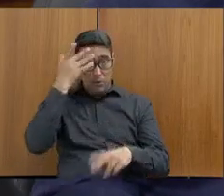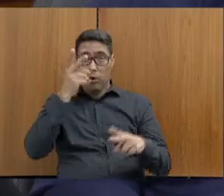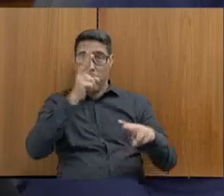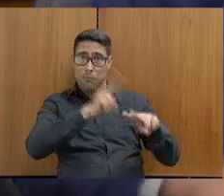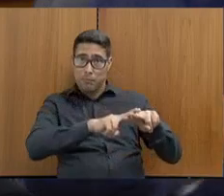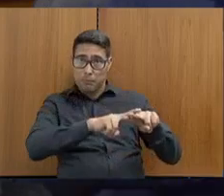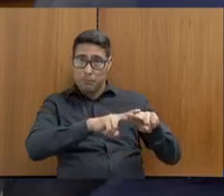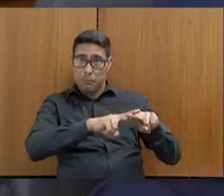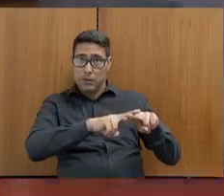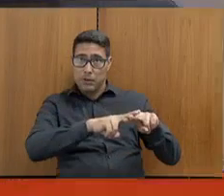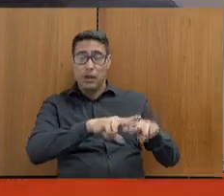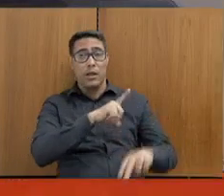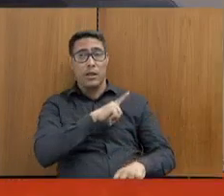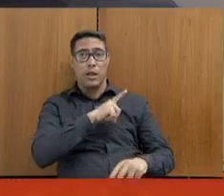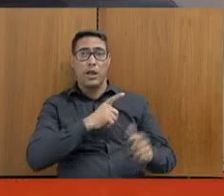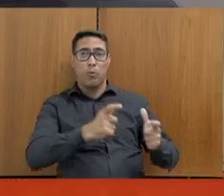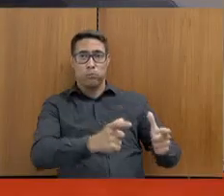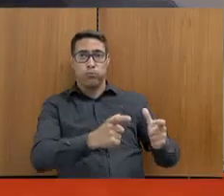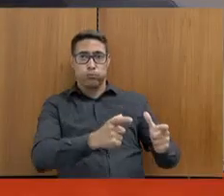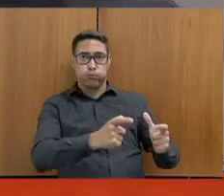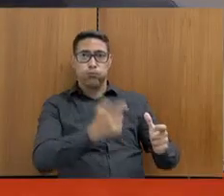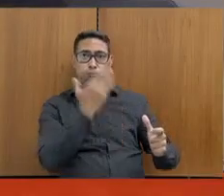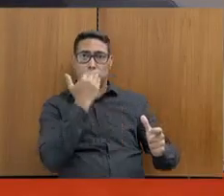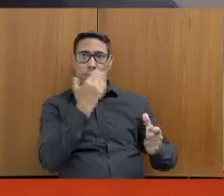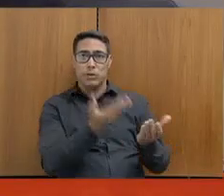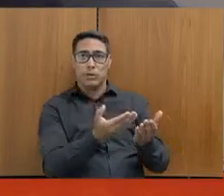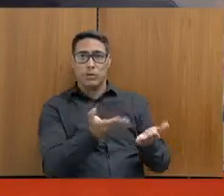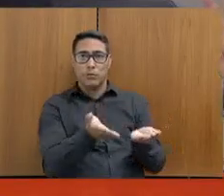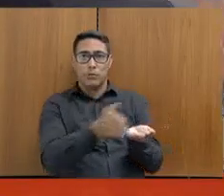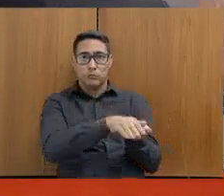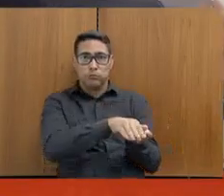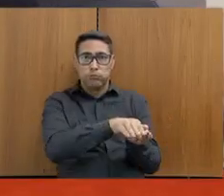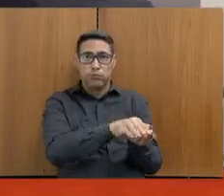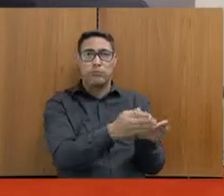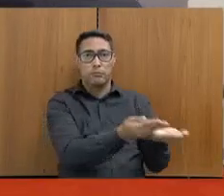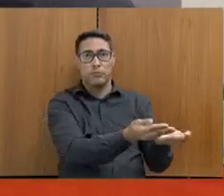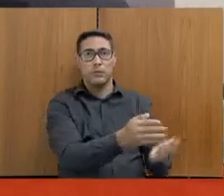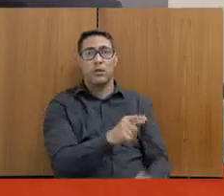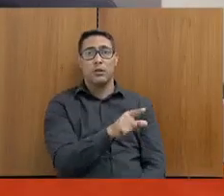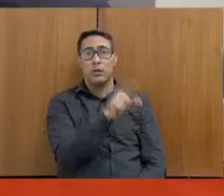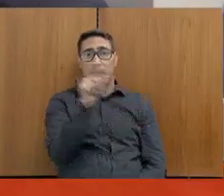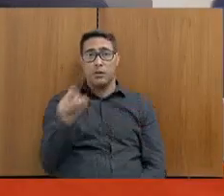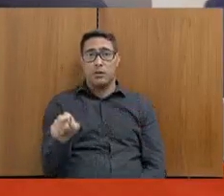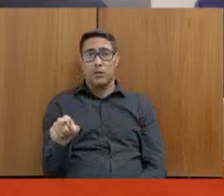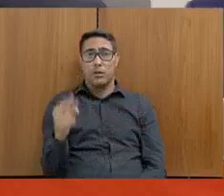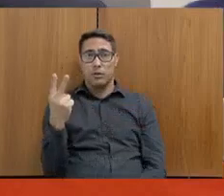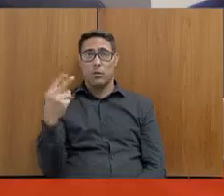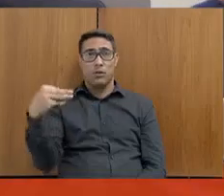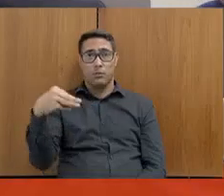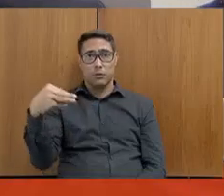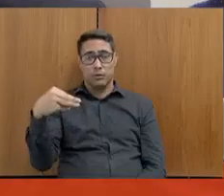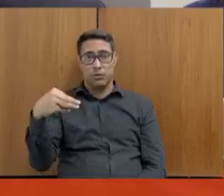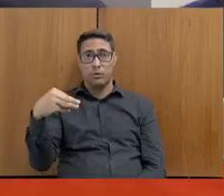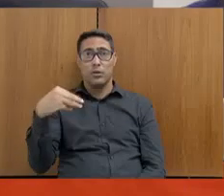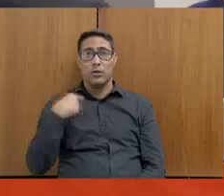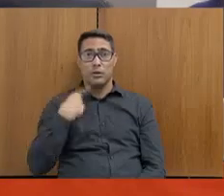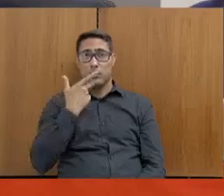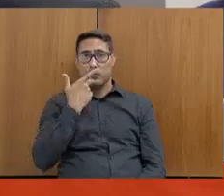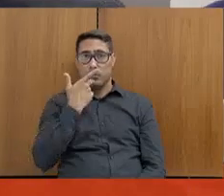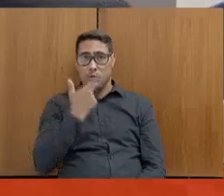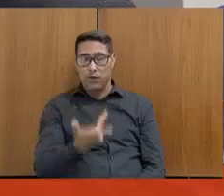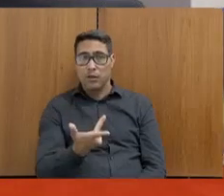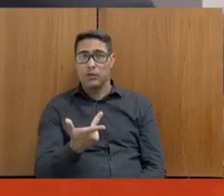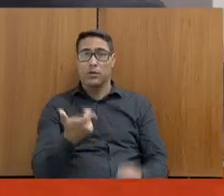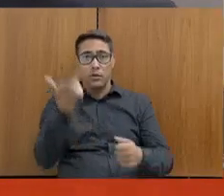inicial. Certinho. Obrigado, secretário. O deputado tem dois minutos para as considerações finais. Não. Pelas minhas considerações aqui, eu vou